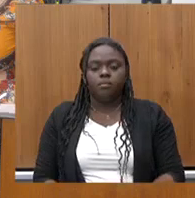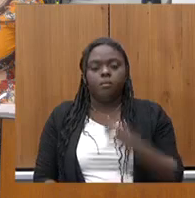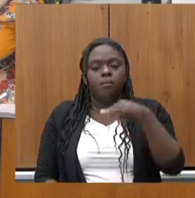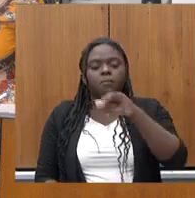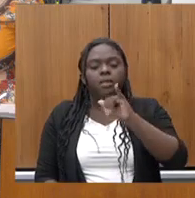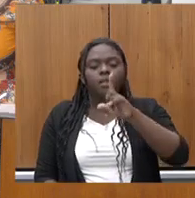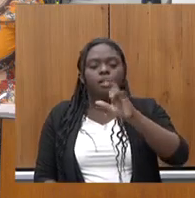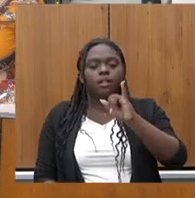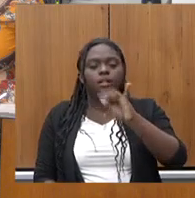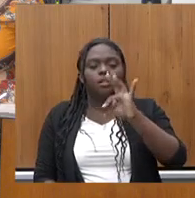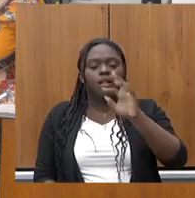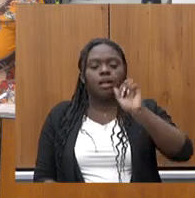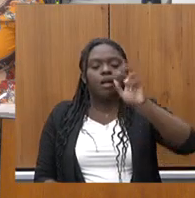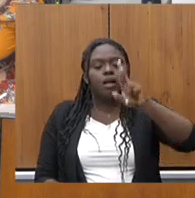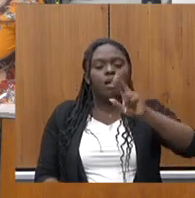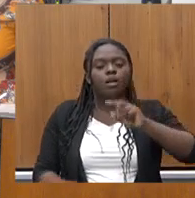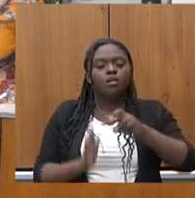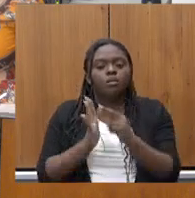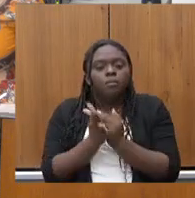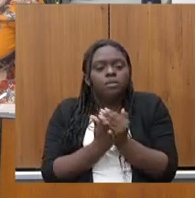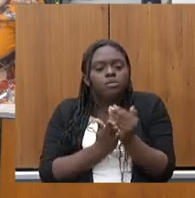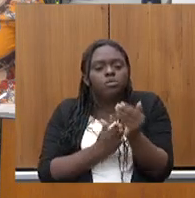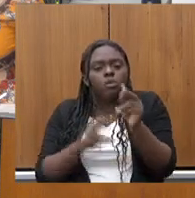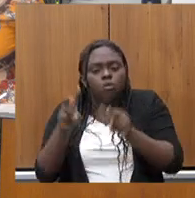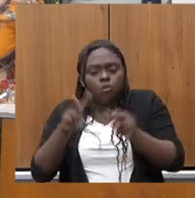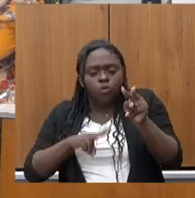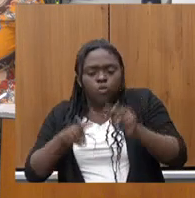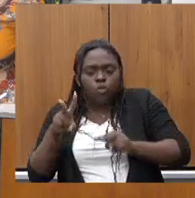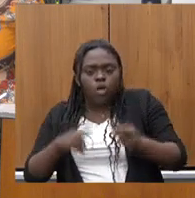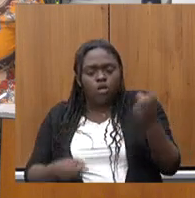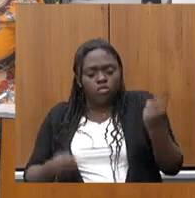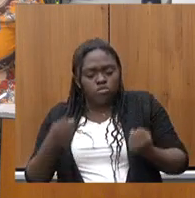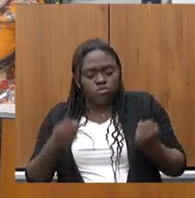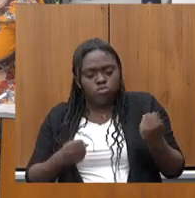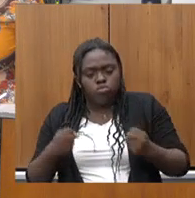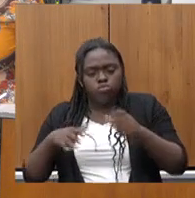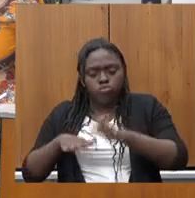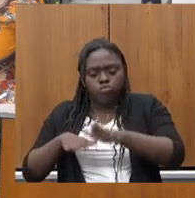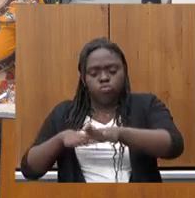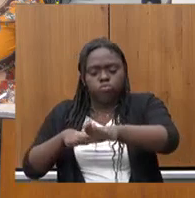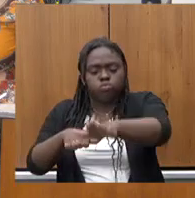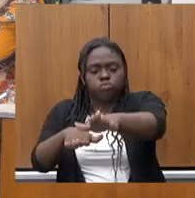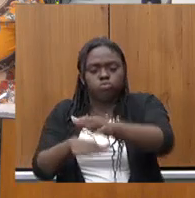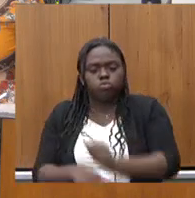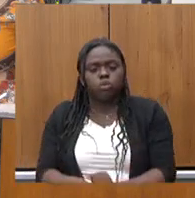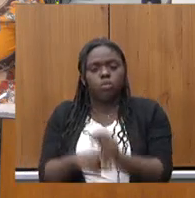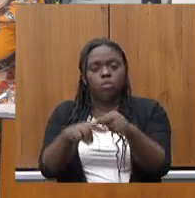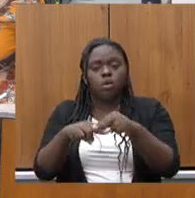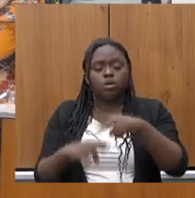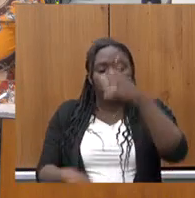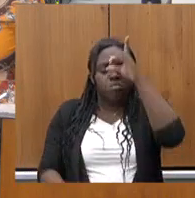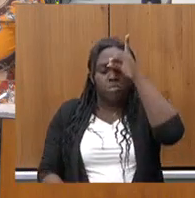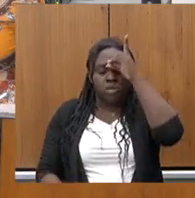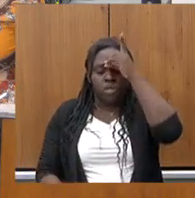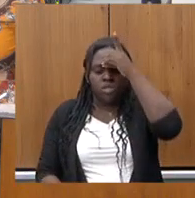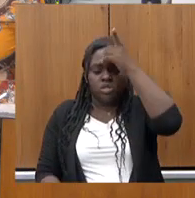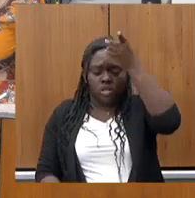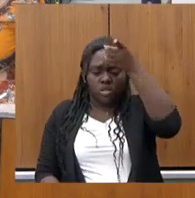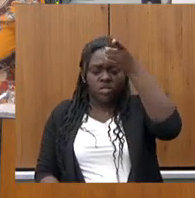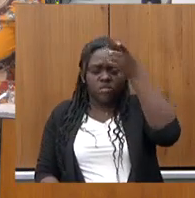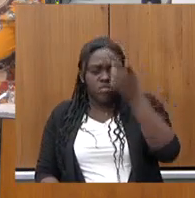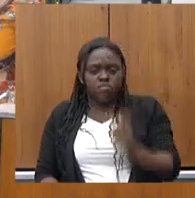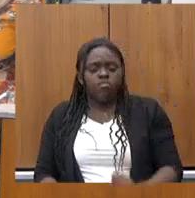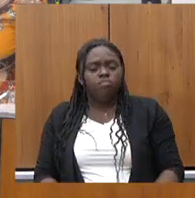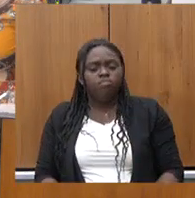começou a monitorar comboios de veículos e, por meio de uma inteligência artificial com algoritmos,